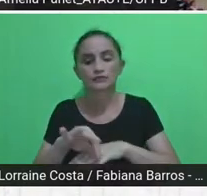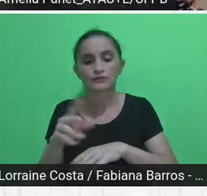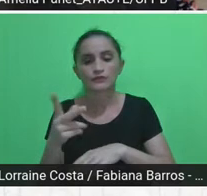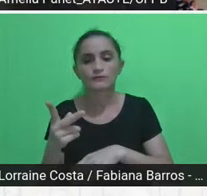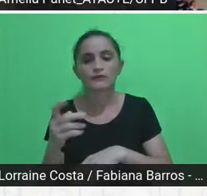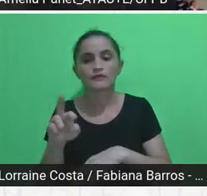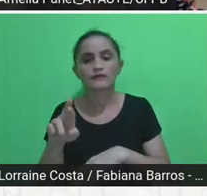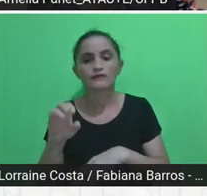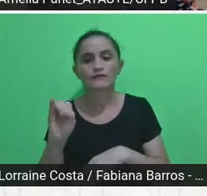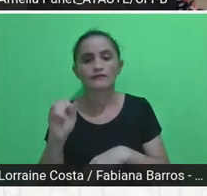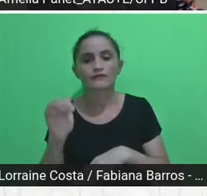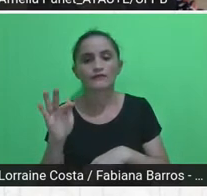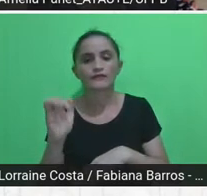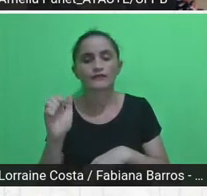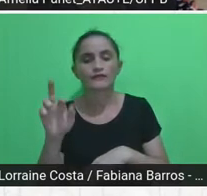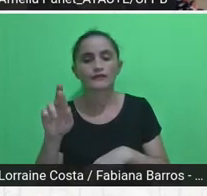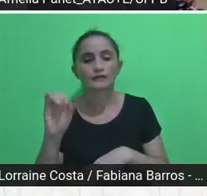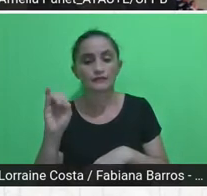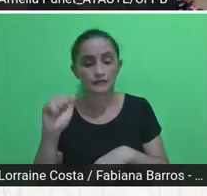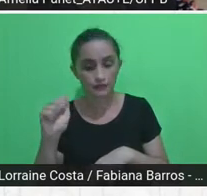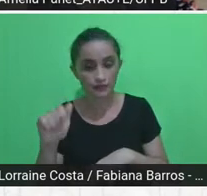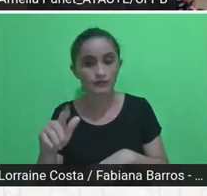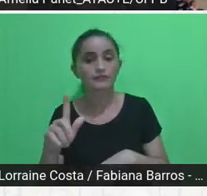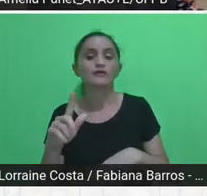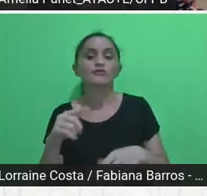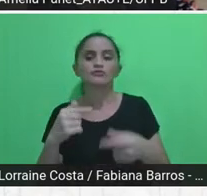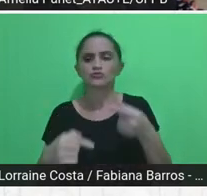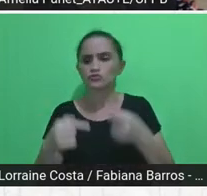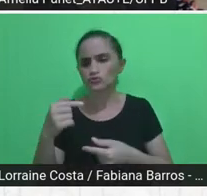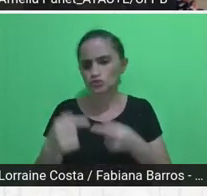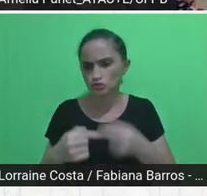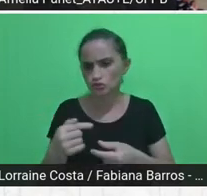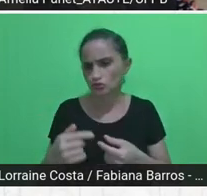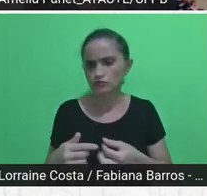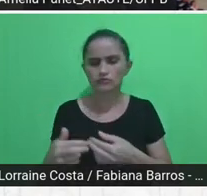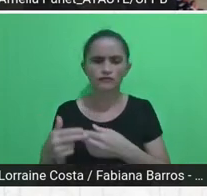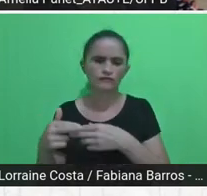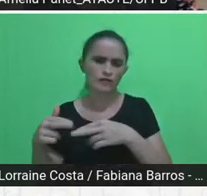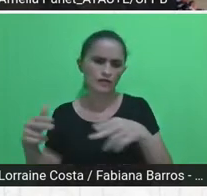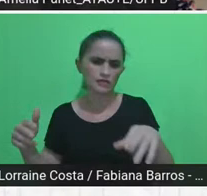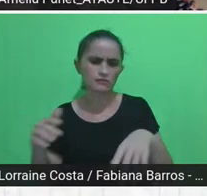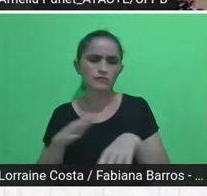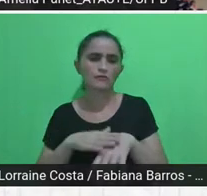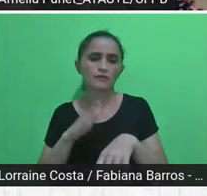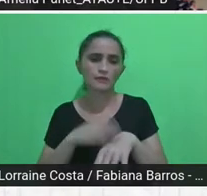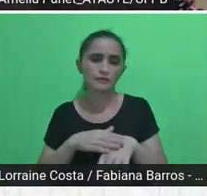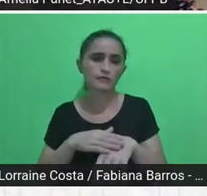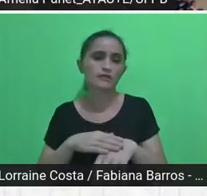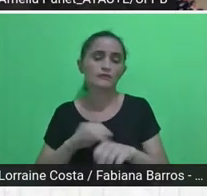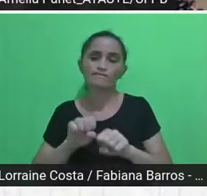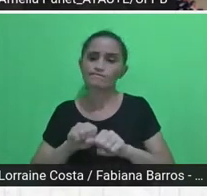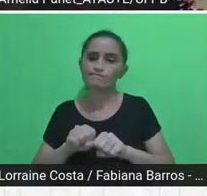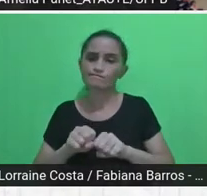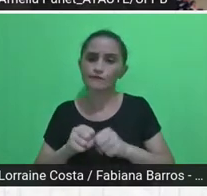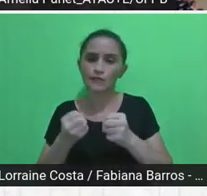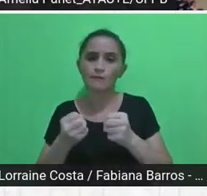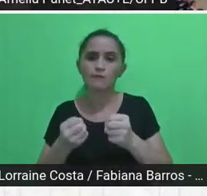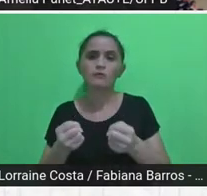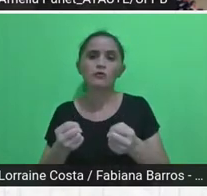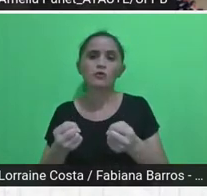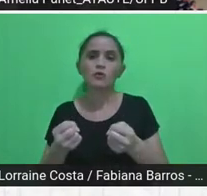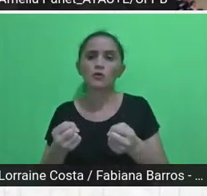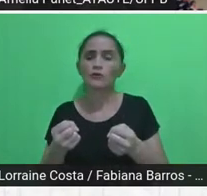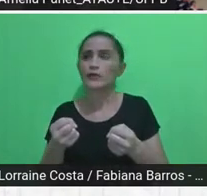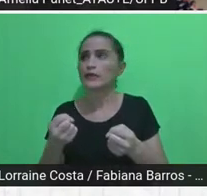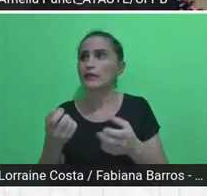paradigmas na formação do arquiteto e principalmente na assessoria técnica. As questões de